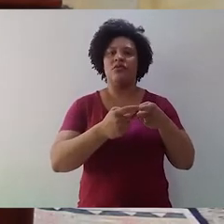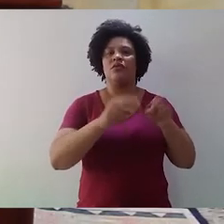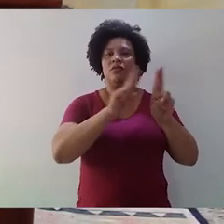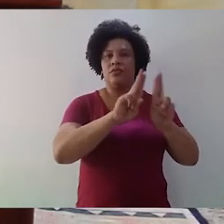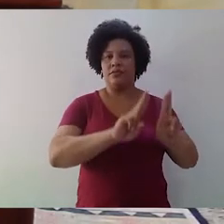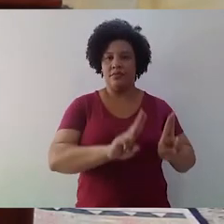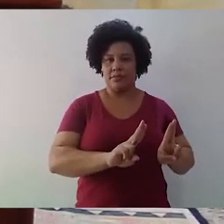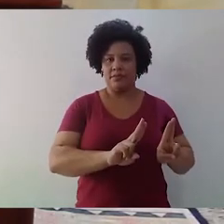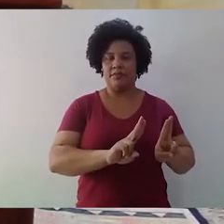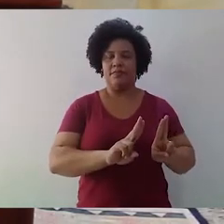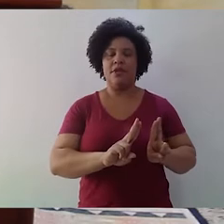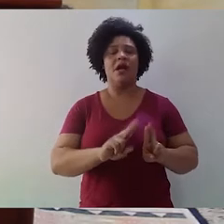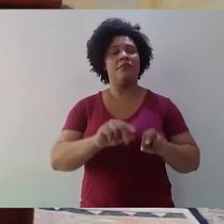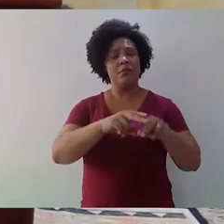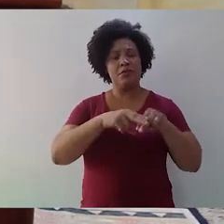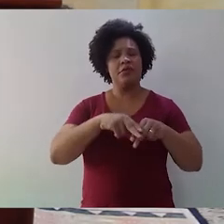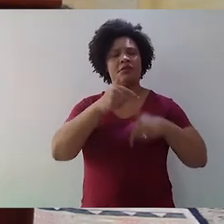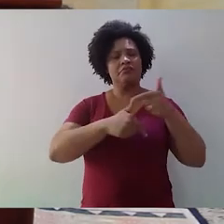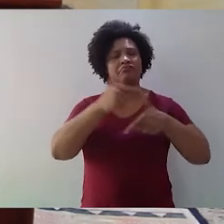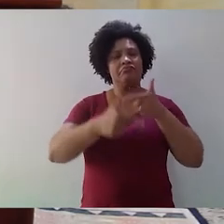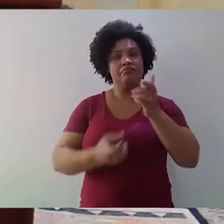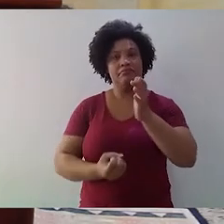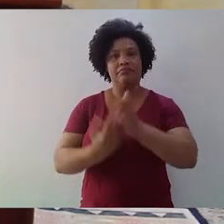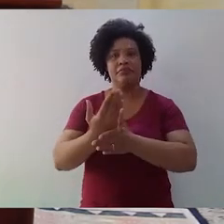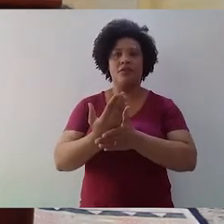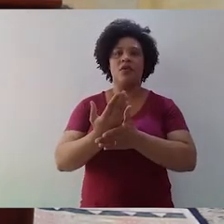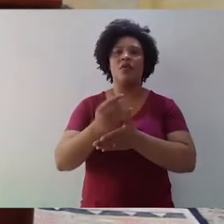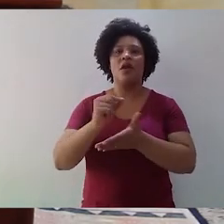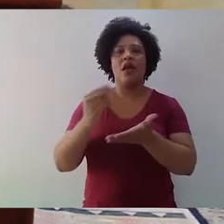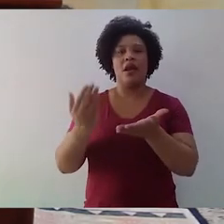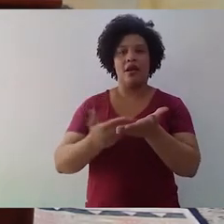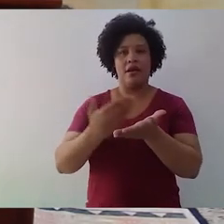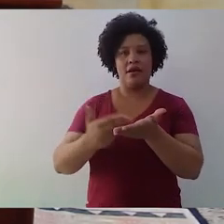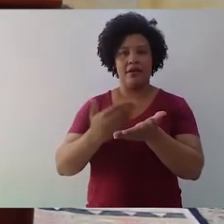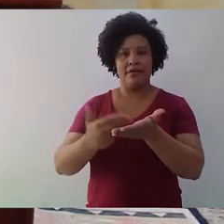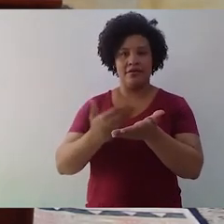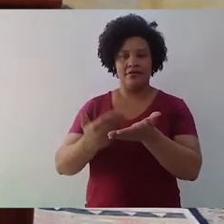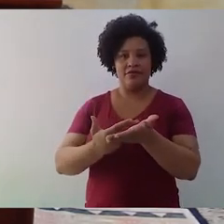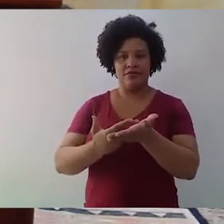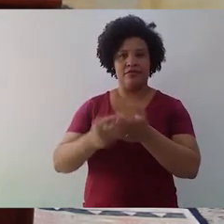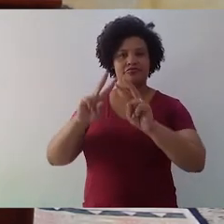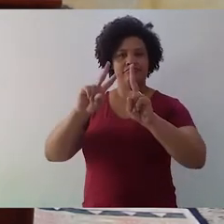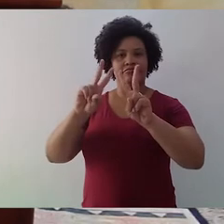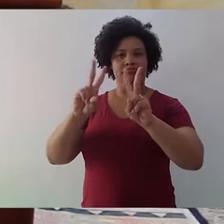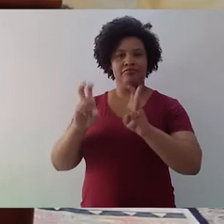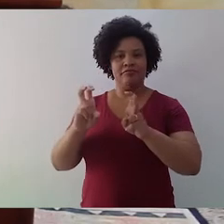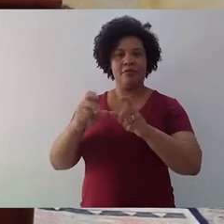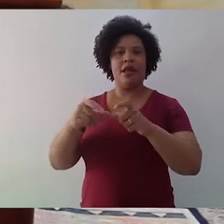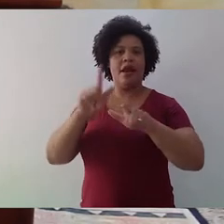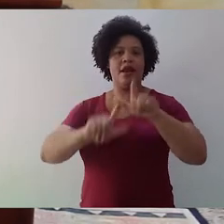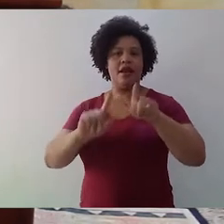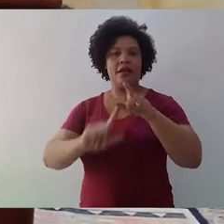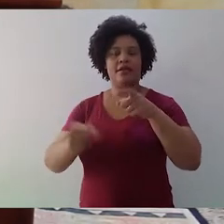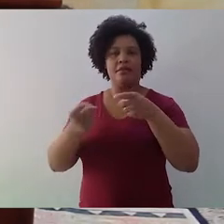em um livro, Letras de Médicos, contextos que foram trabalhados por médicos que em suas carreiras, além de terem